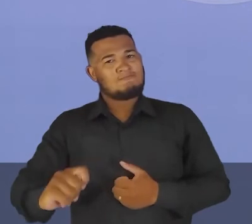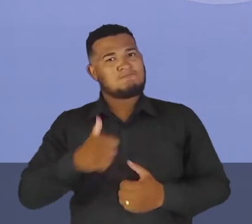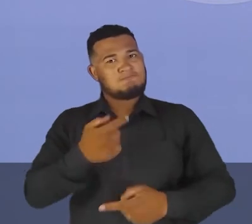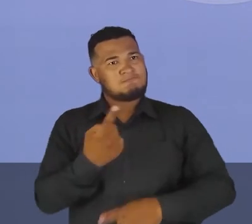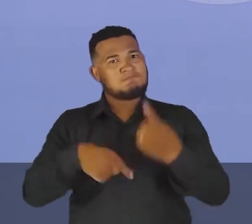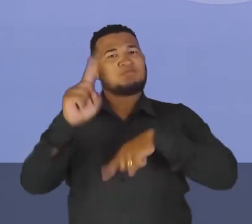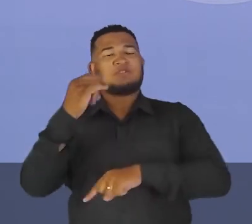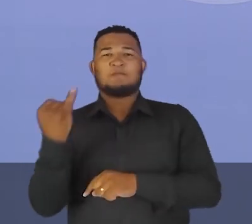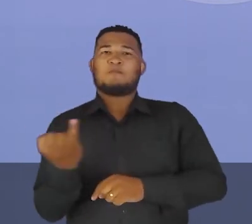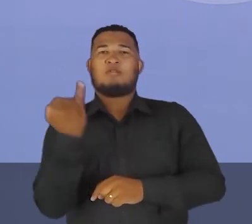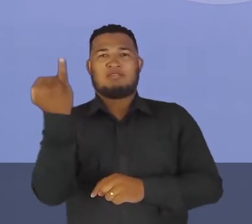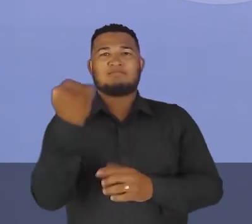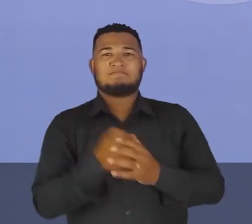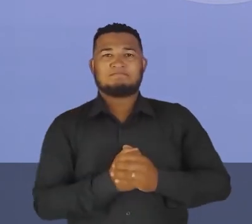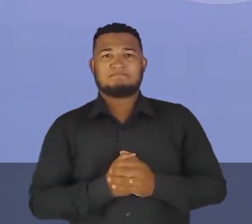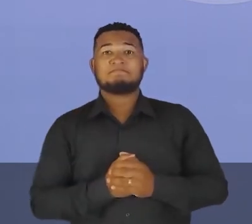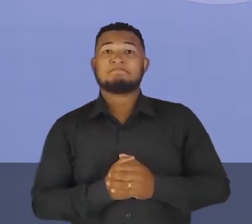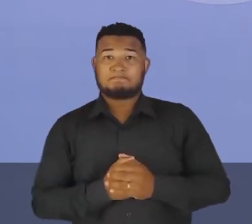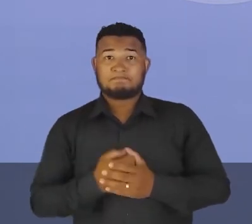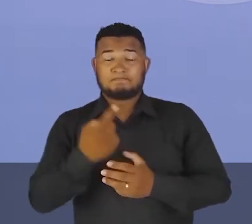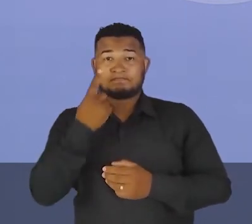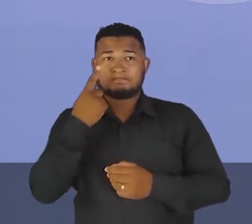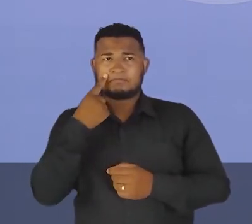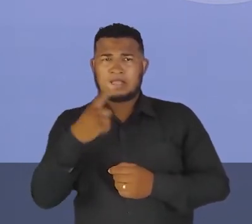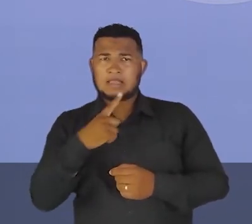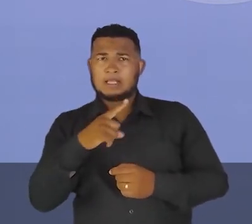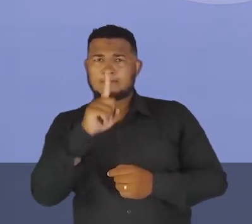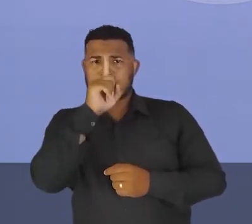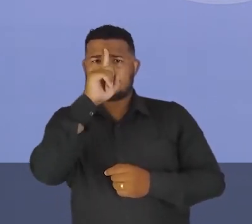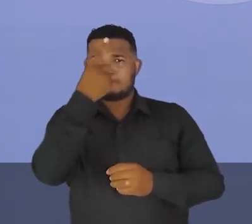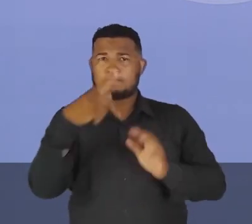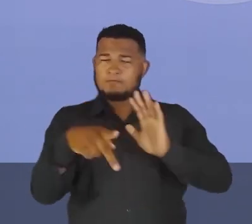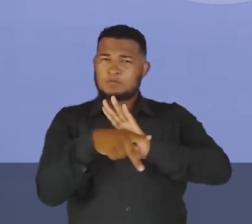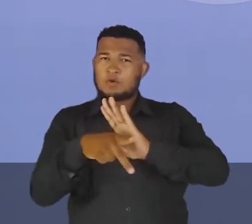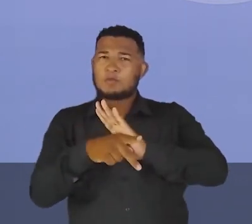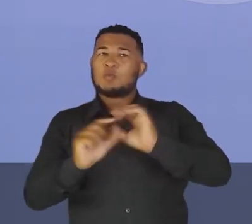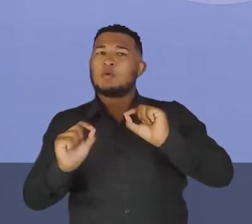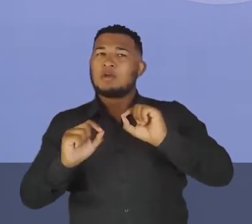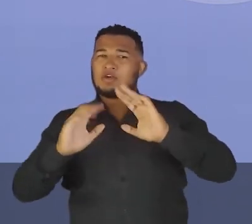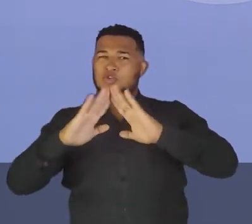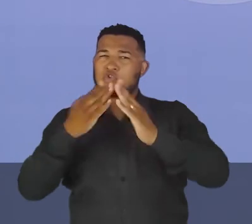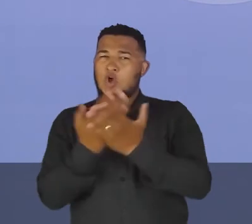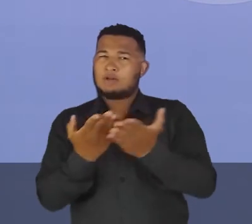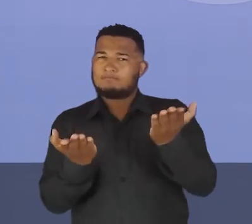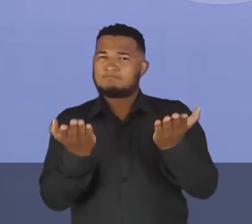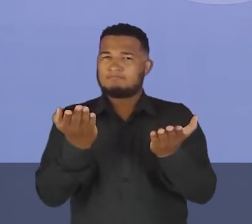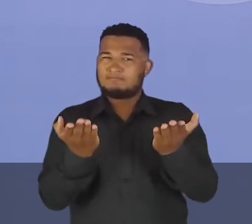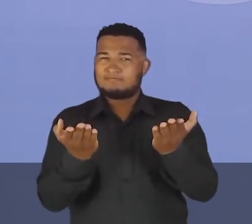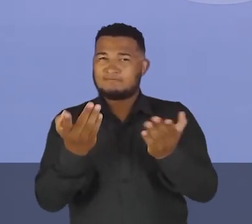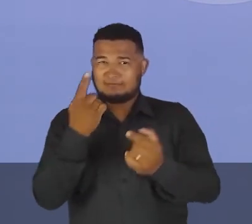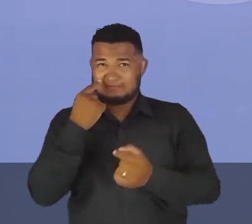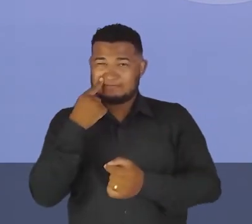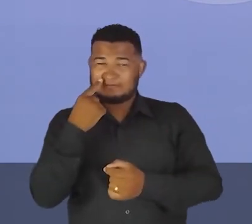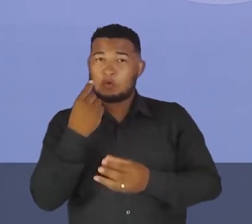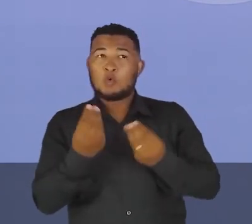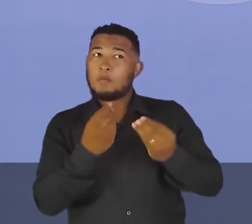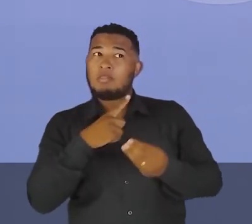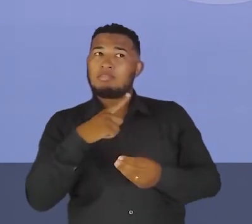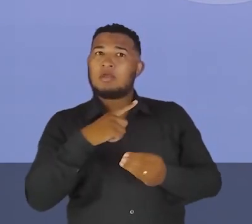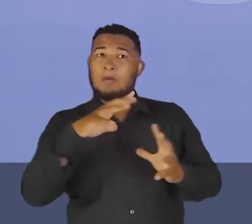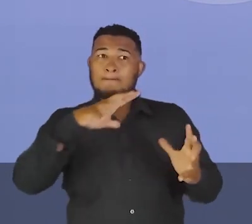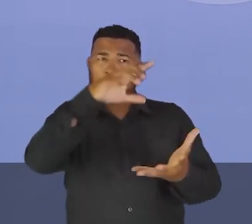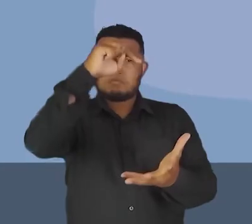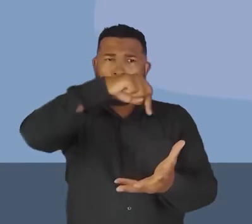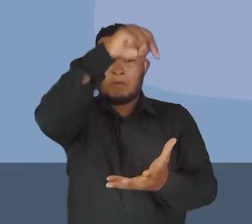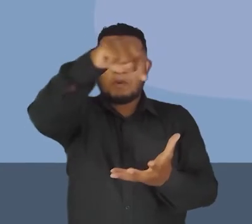importantes, tá? Então, olha só, estou falando dessa ideia de escola sustentável. Vamos conhecer alguma escola sustentável espalhada pelo mundo? Que tem,